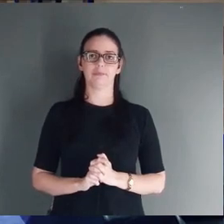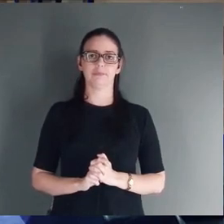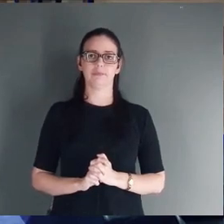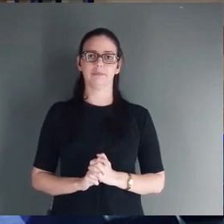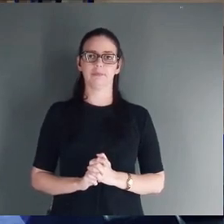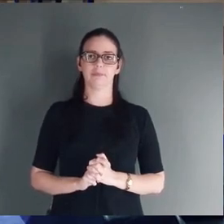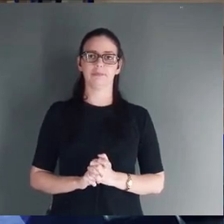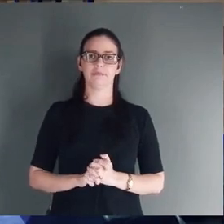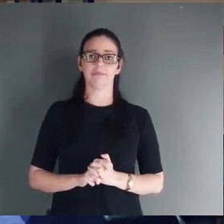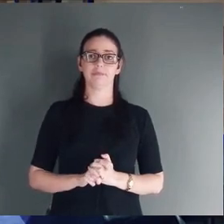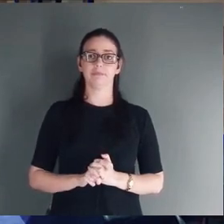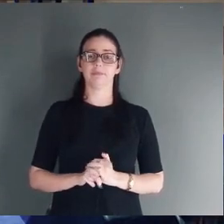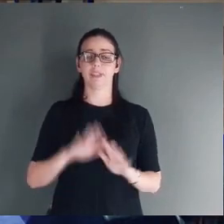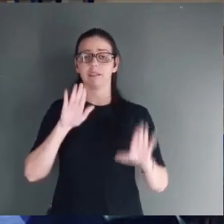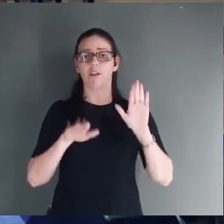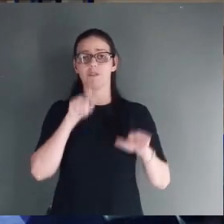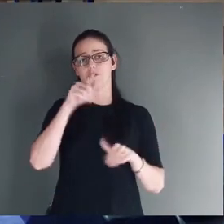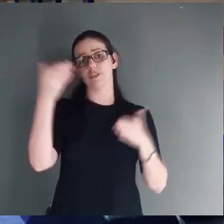Que você veio aqui hoje.